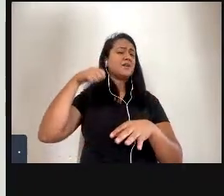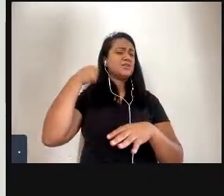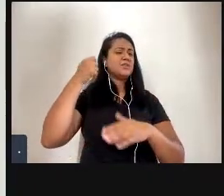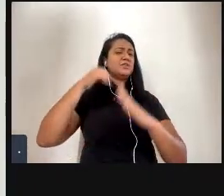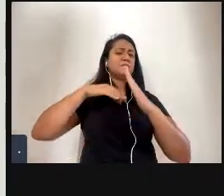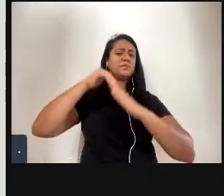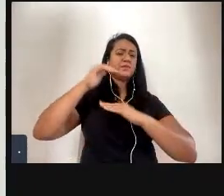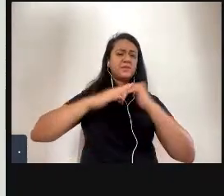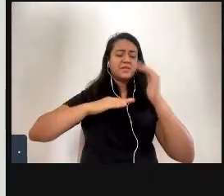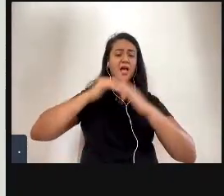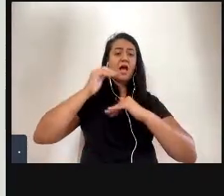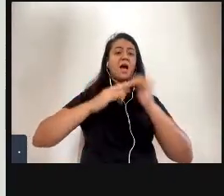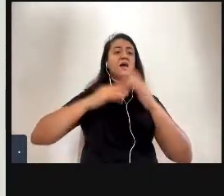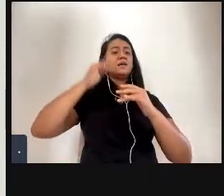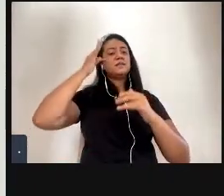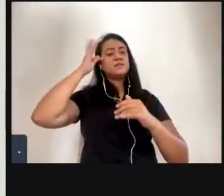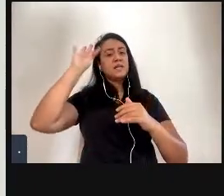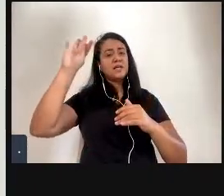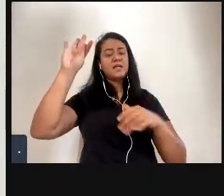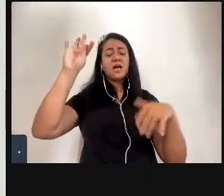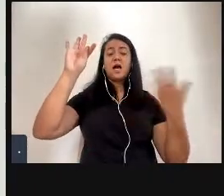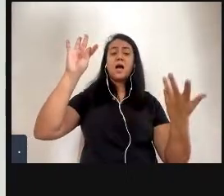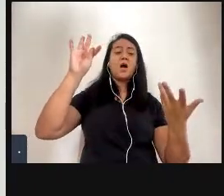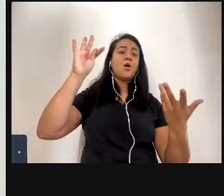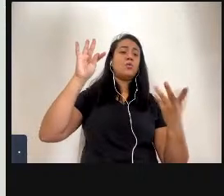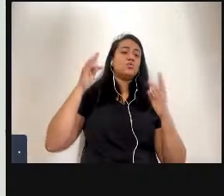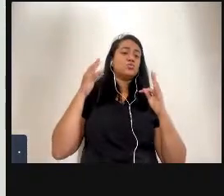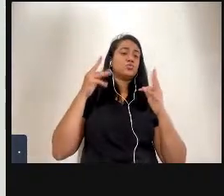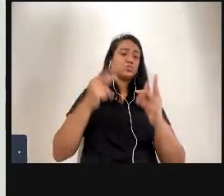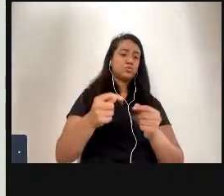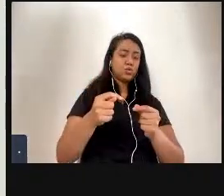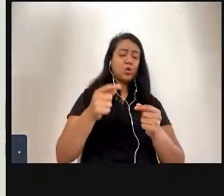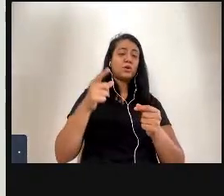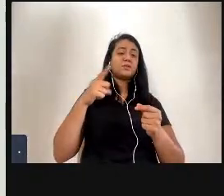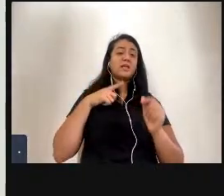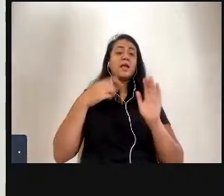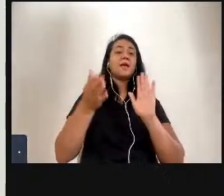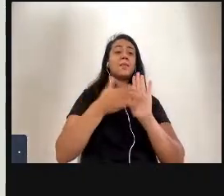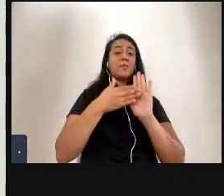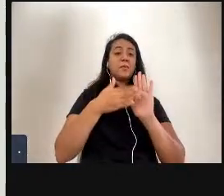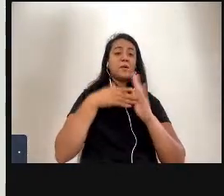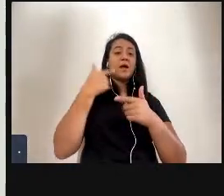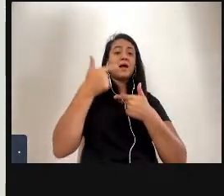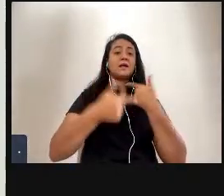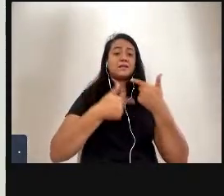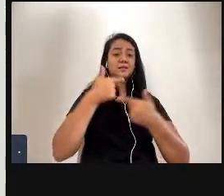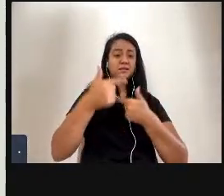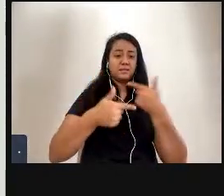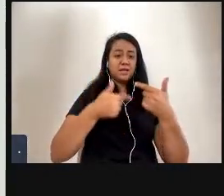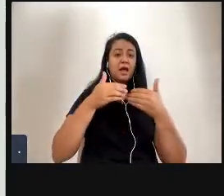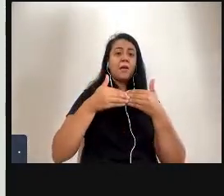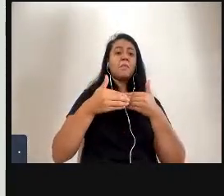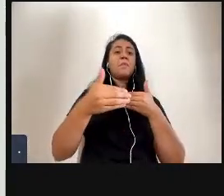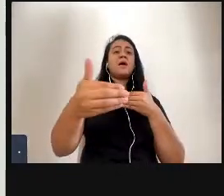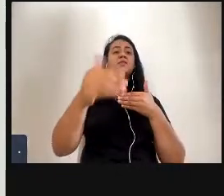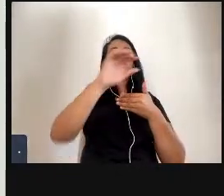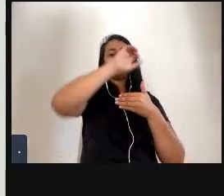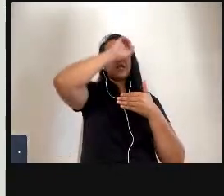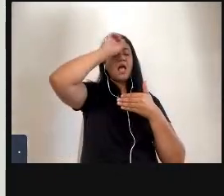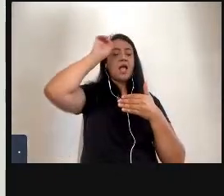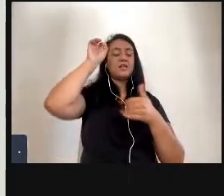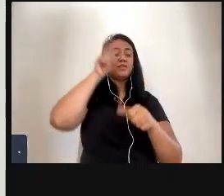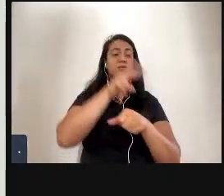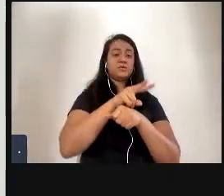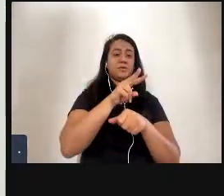teórico ou teórica, curador ou curadora, entre outros, que se propõe a trabalhar a partir de uma perspectiva da ética do cuidado,